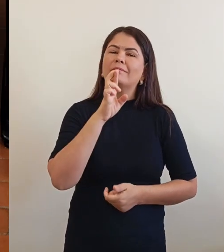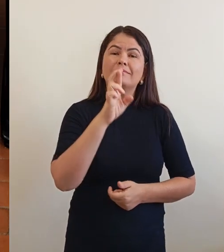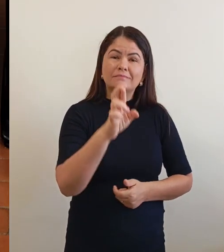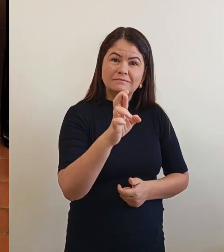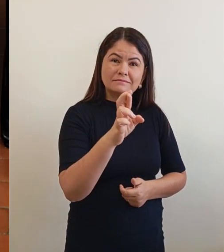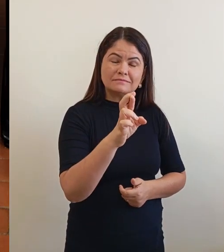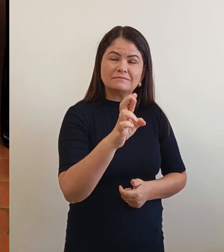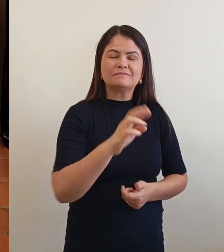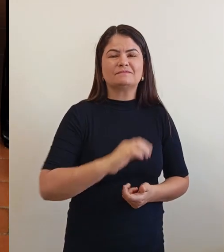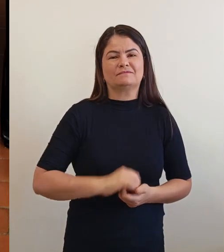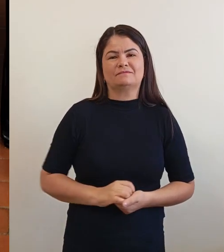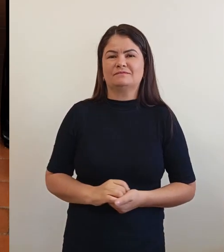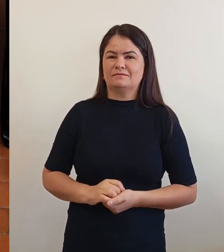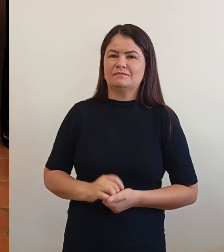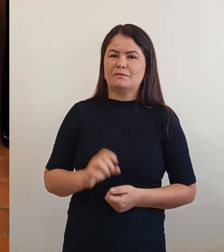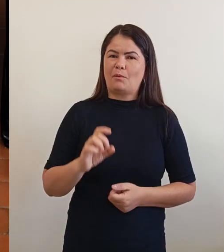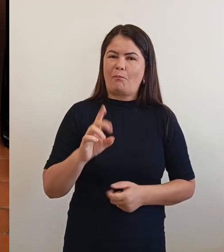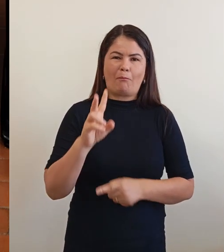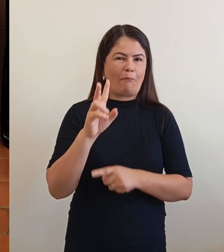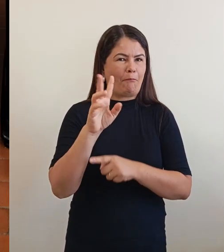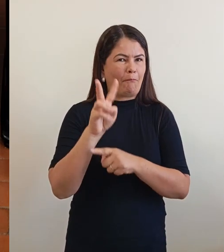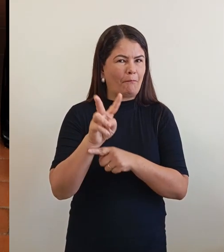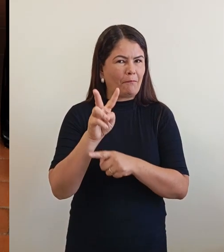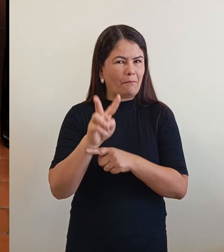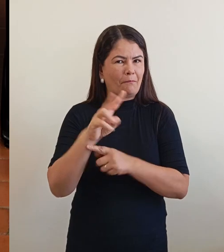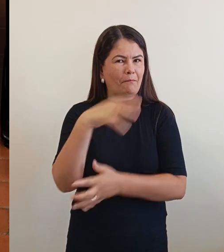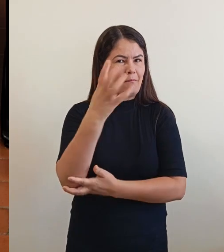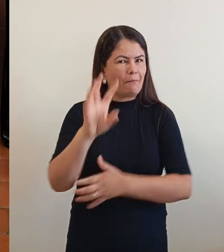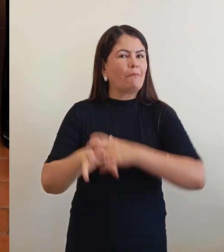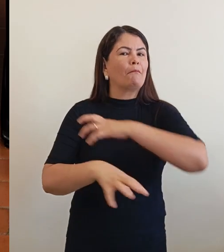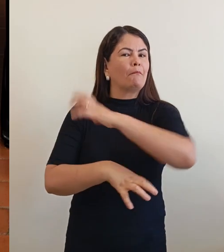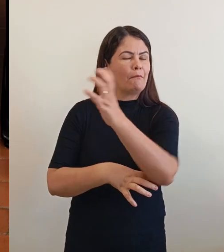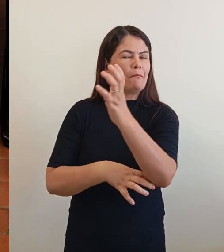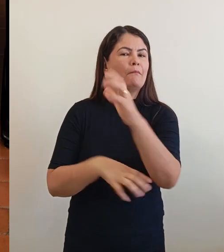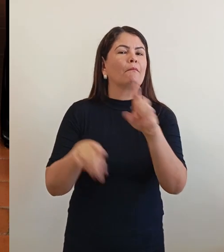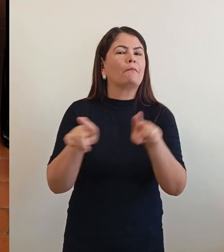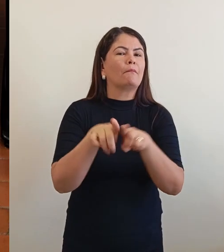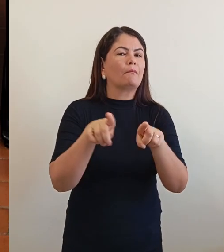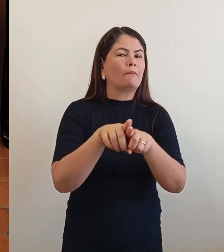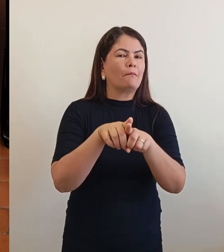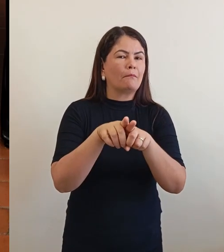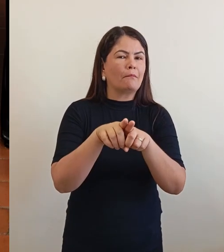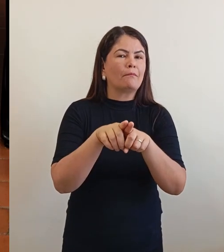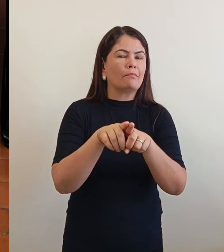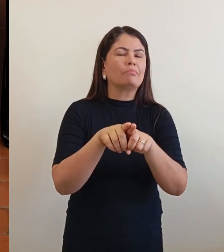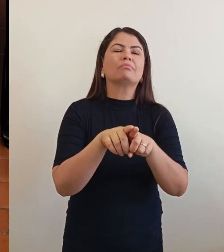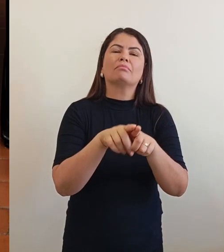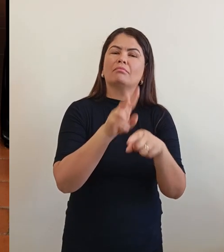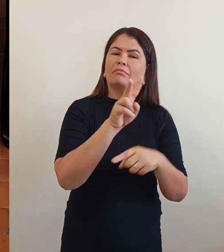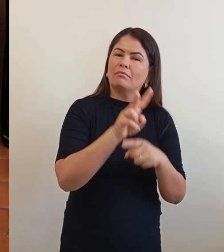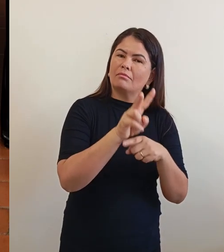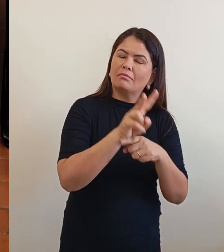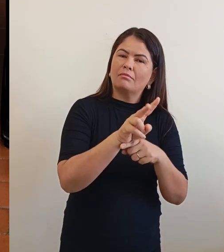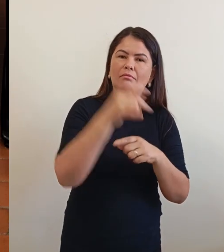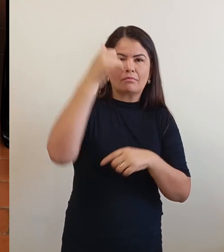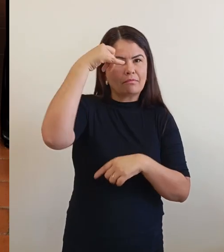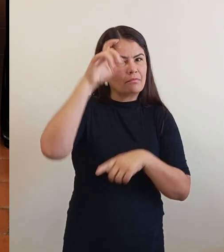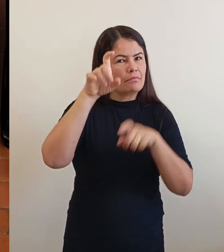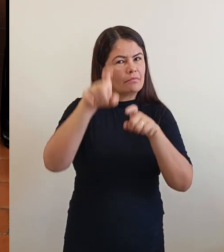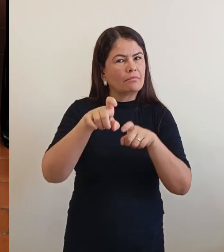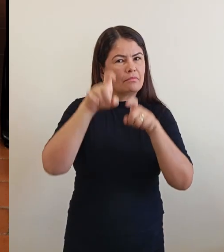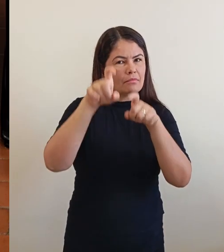só protegendo o meio ambiente, como também protegendo o fazendeiro. Com